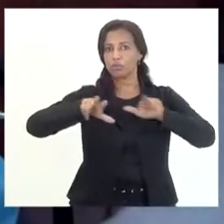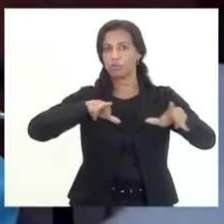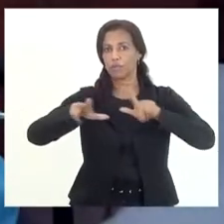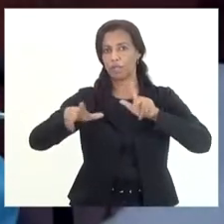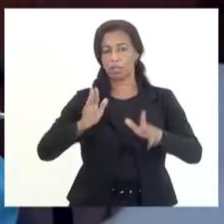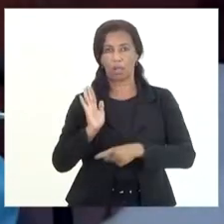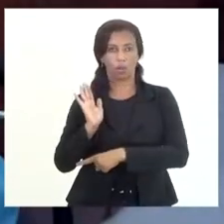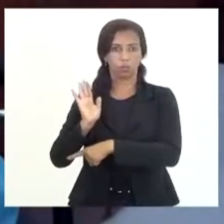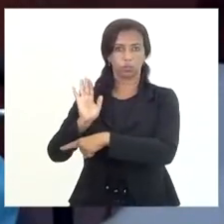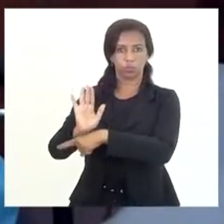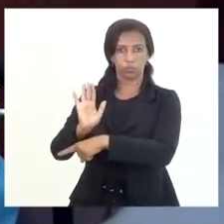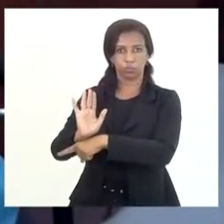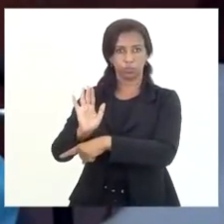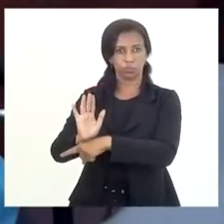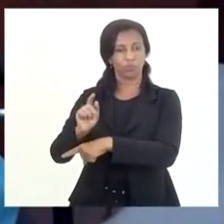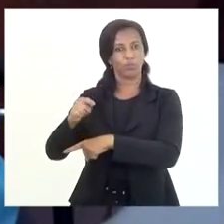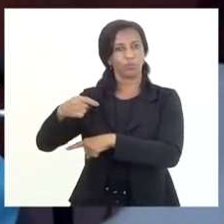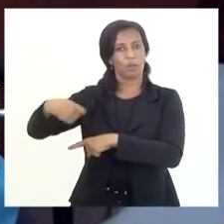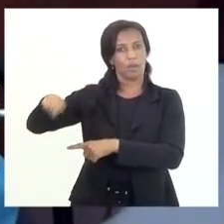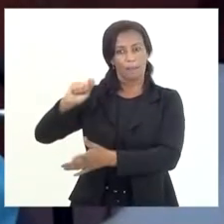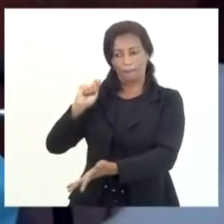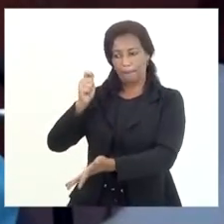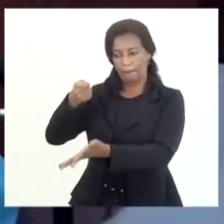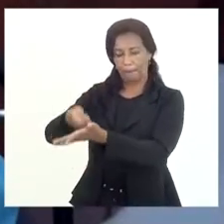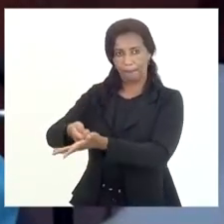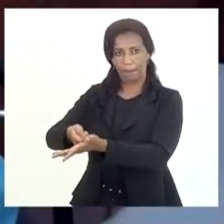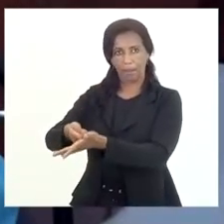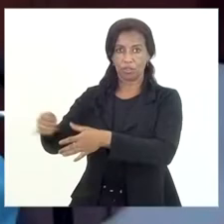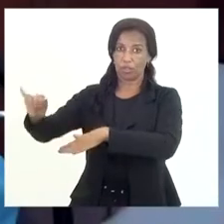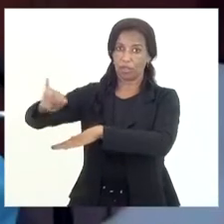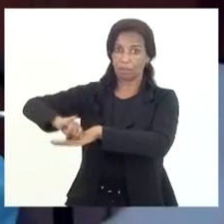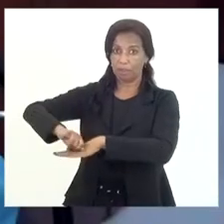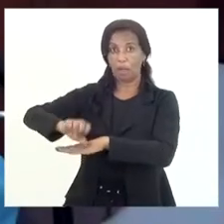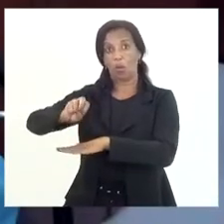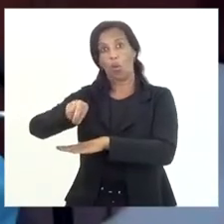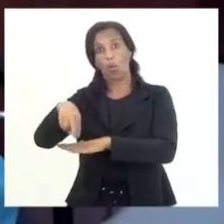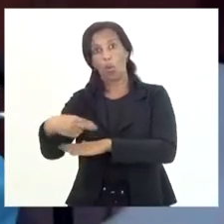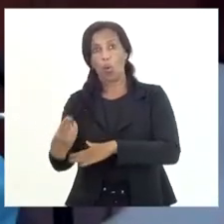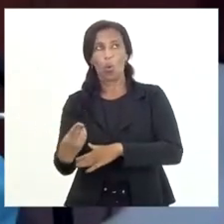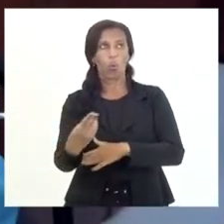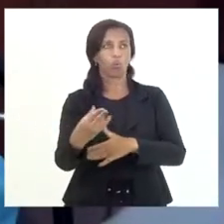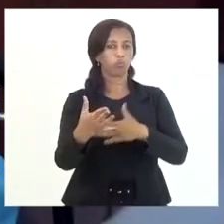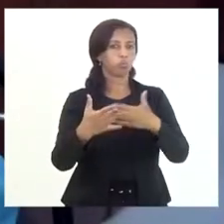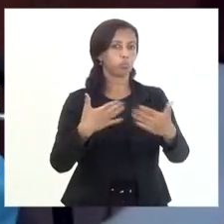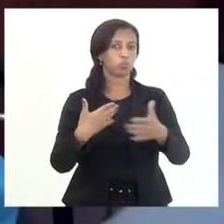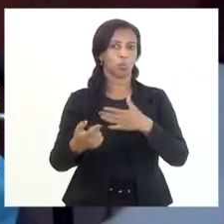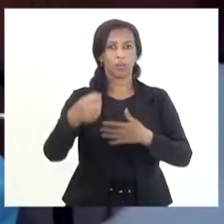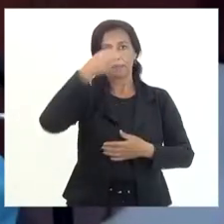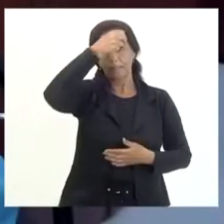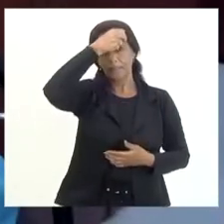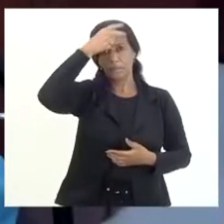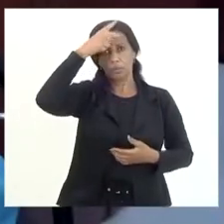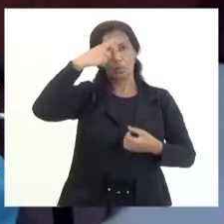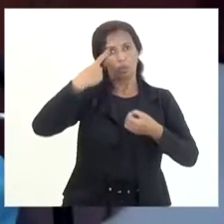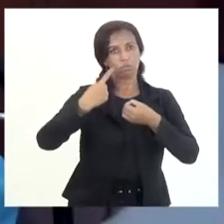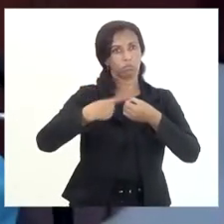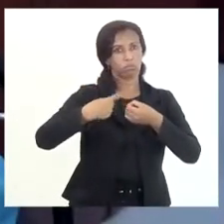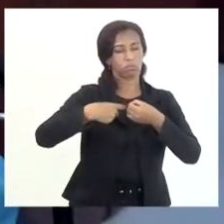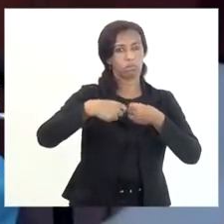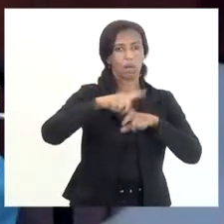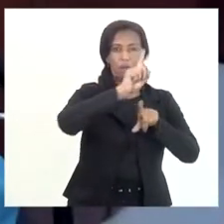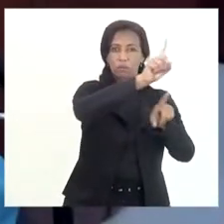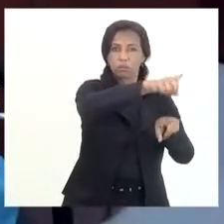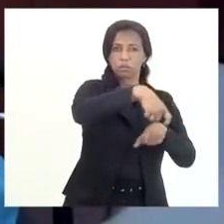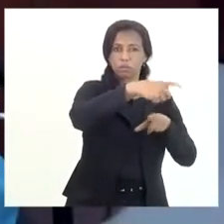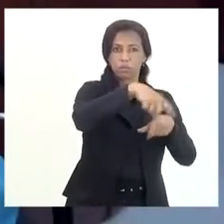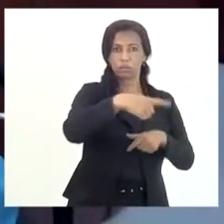contribuinte localizado na capital, situado na capital, ou situado em qualquer município do interior. A ideia é,